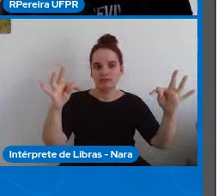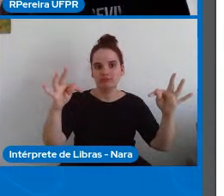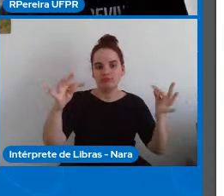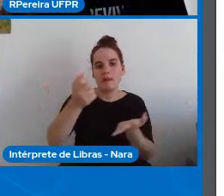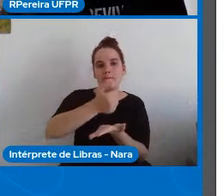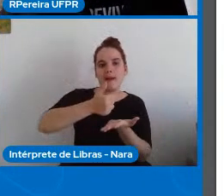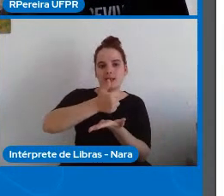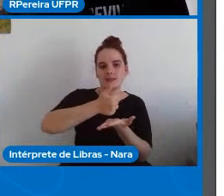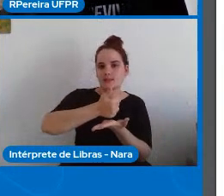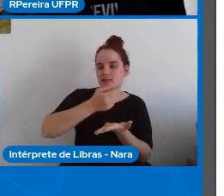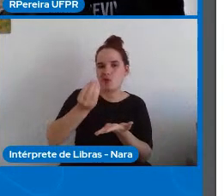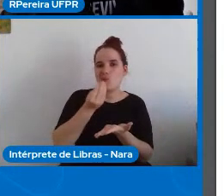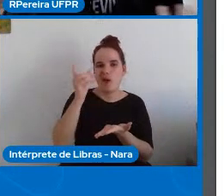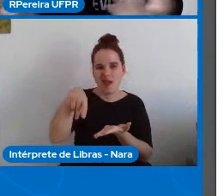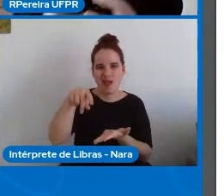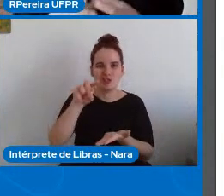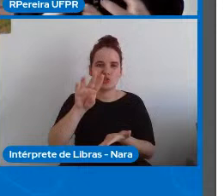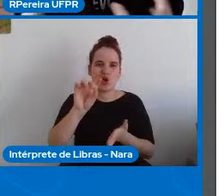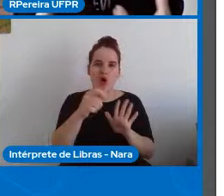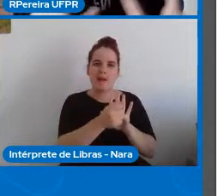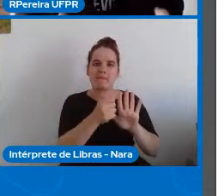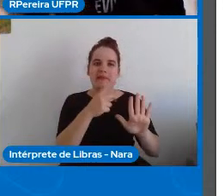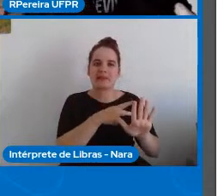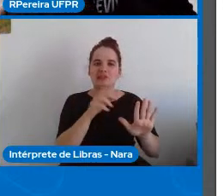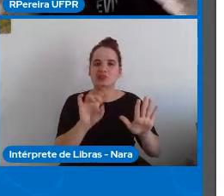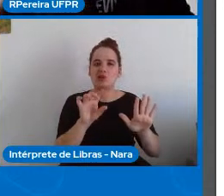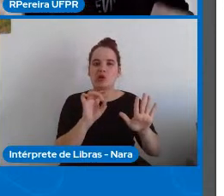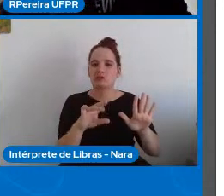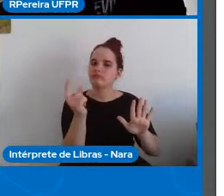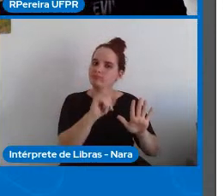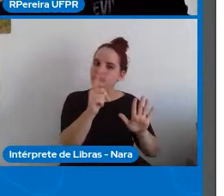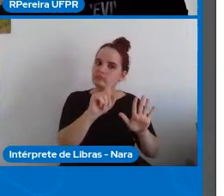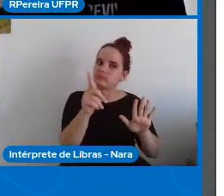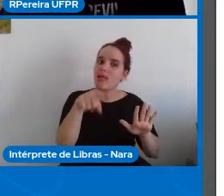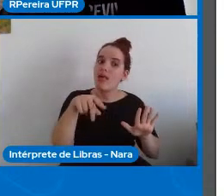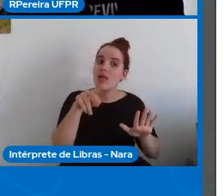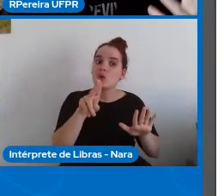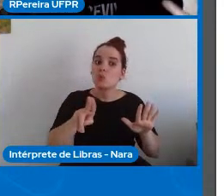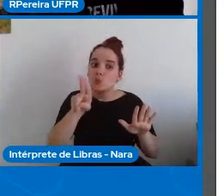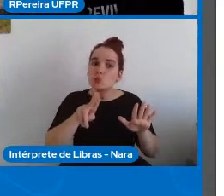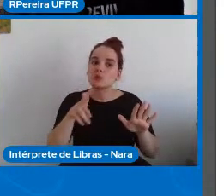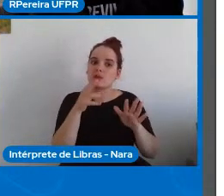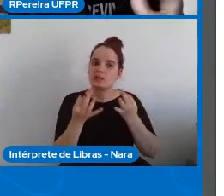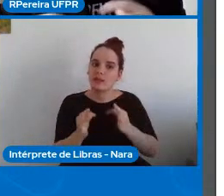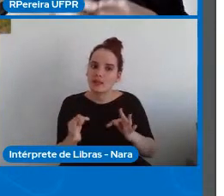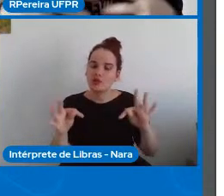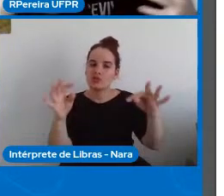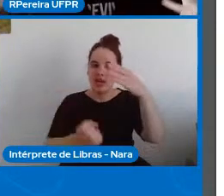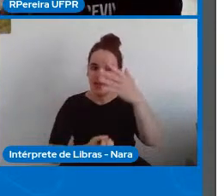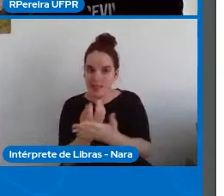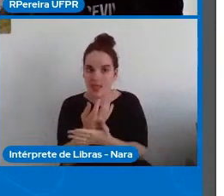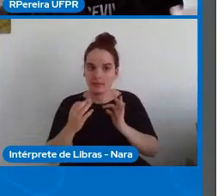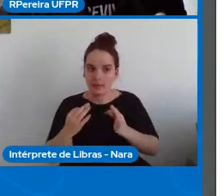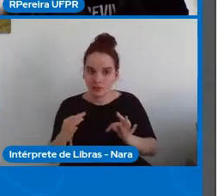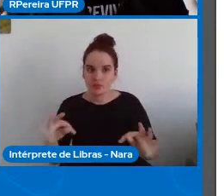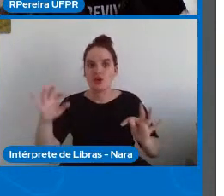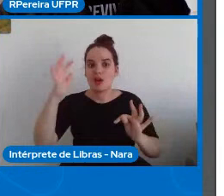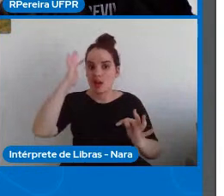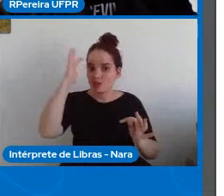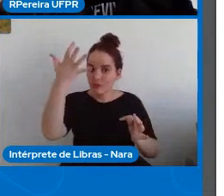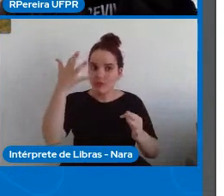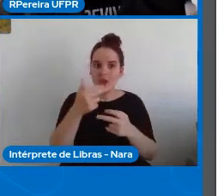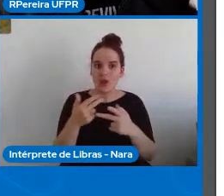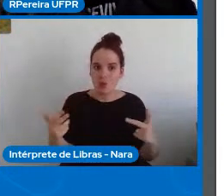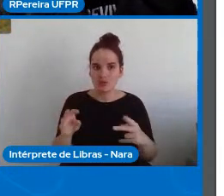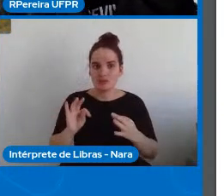os aplicativos é usar a tecnologia que permite você desenvolver tecnologia você resolver as coisas